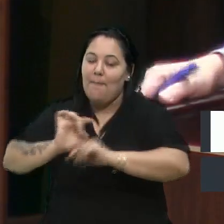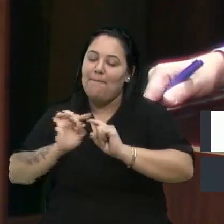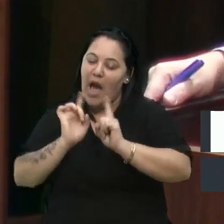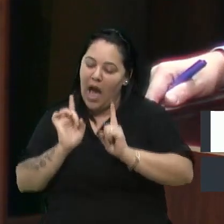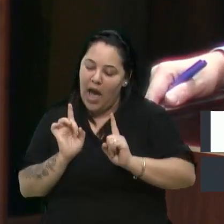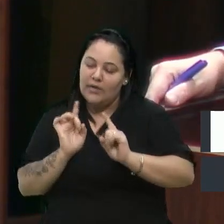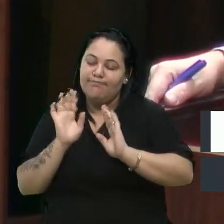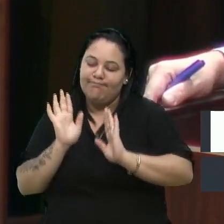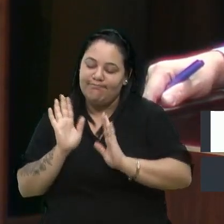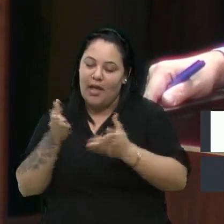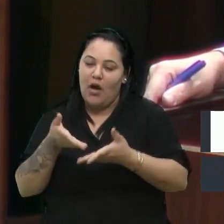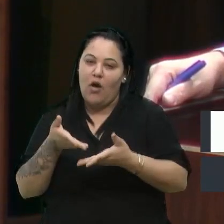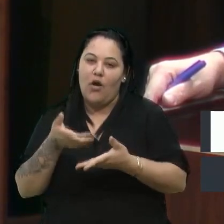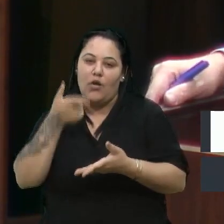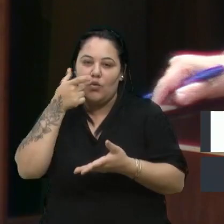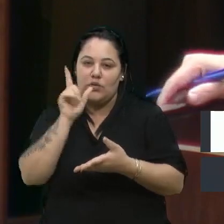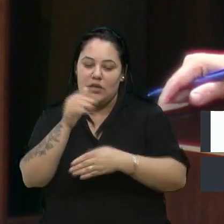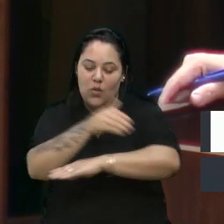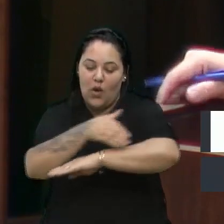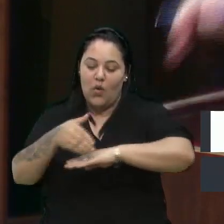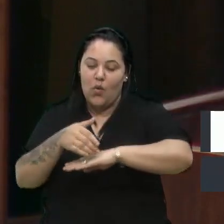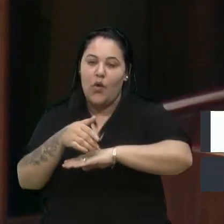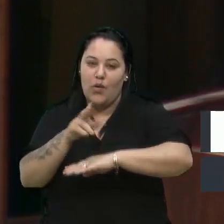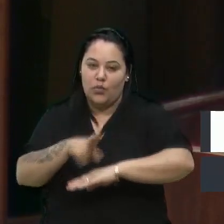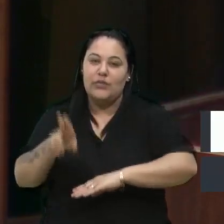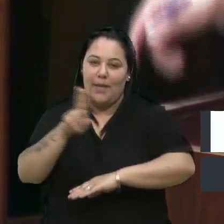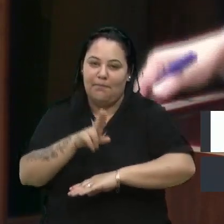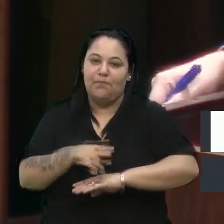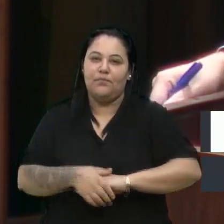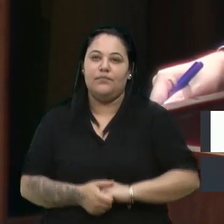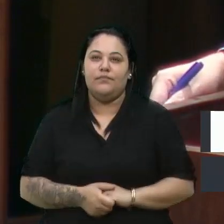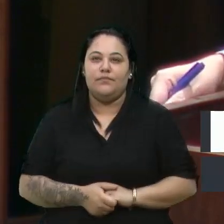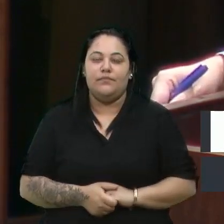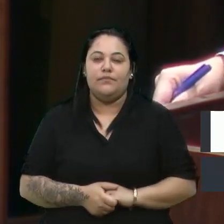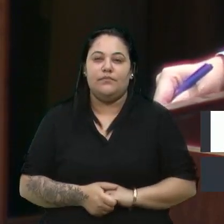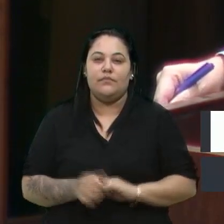deixar a rua em condições de uso. Bom,